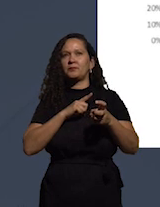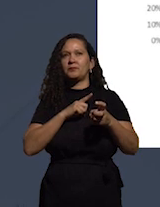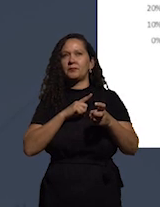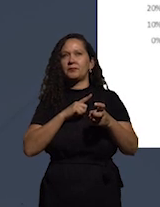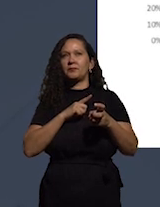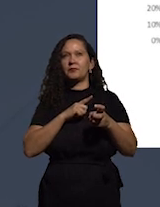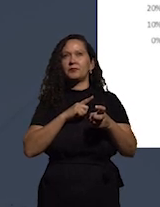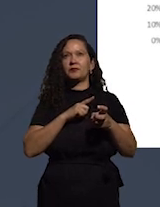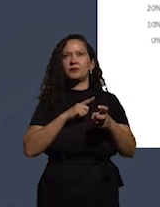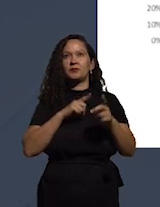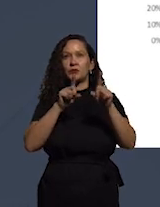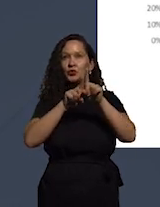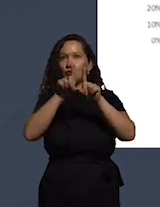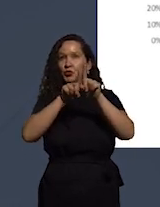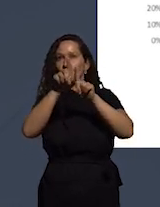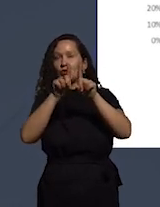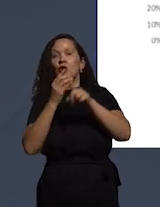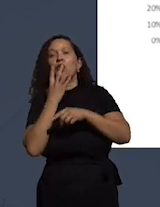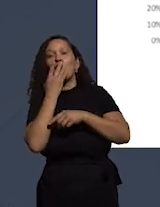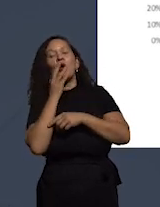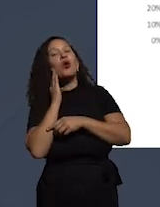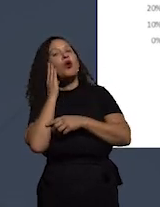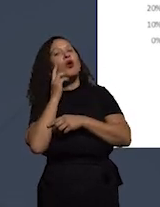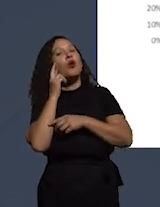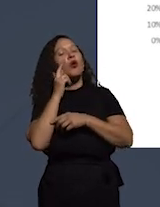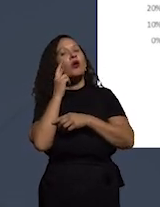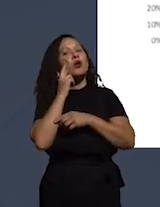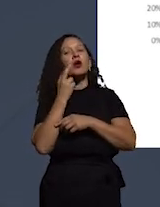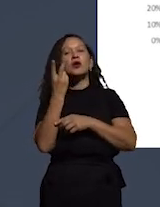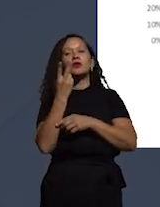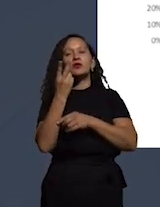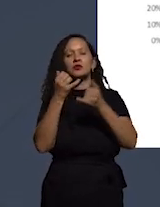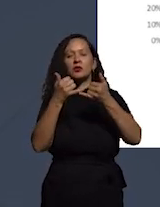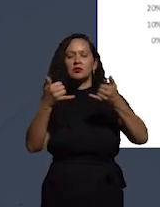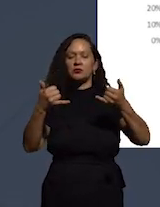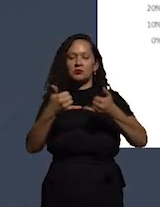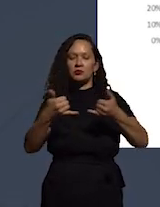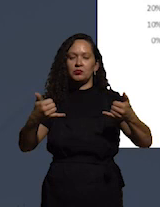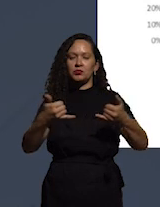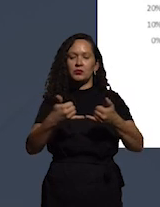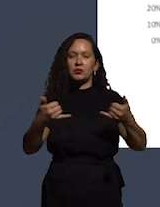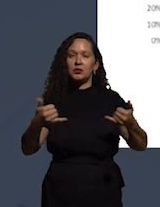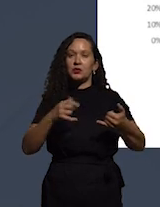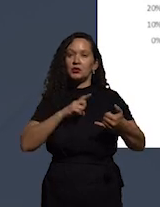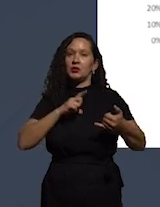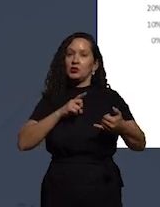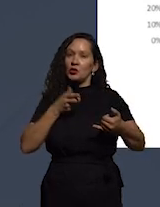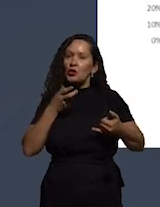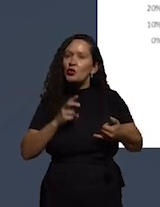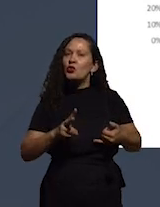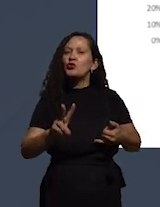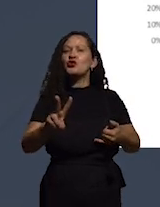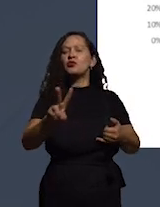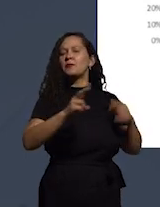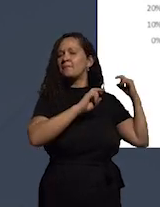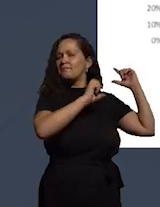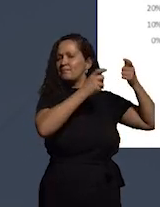cor-de-rosa, veem que nas duas linhas abaixo que são os conservadores e os